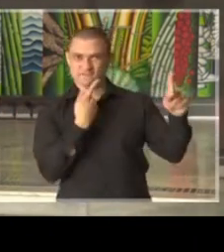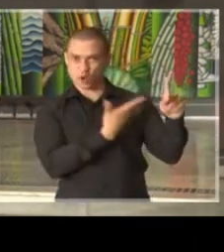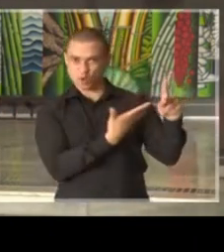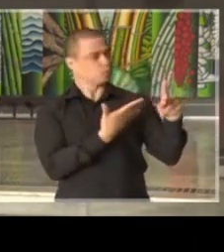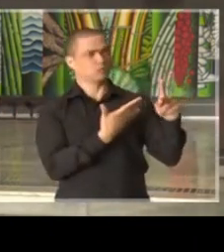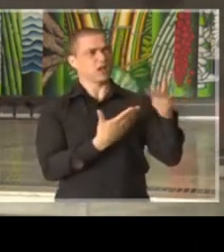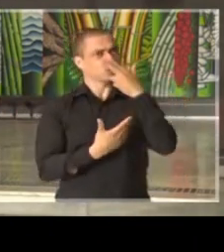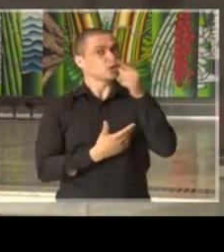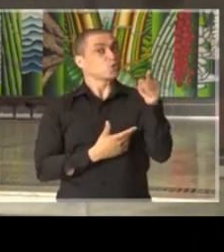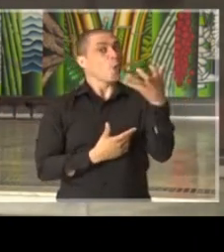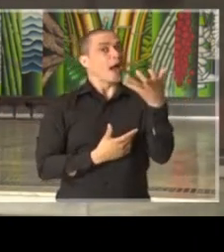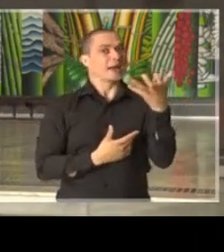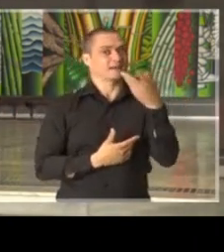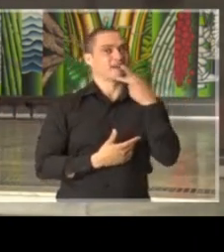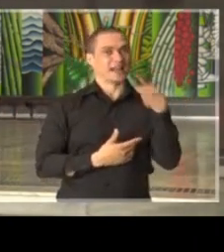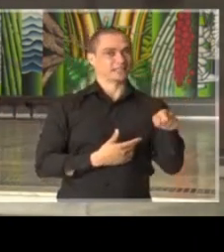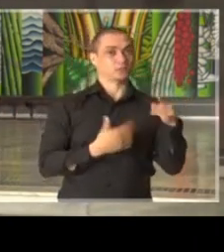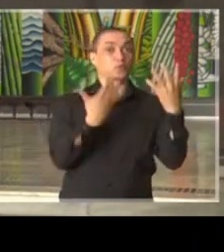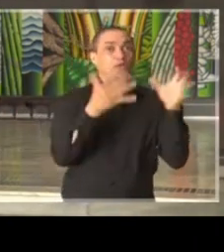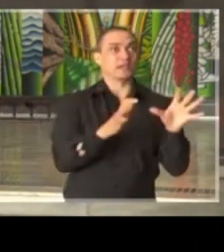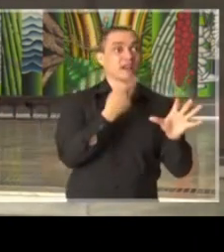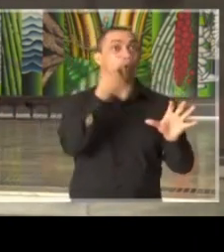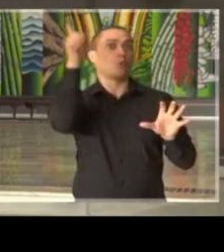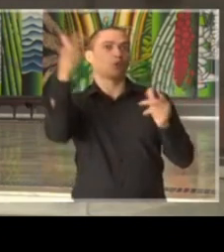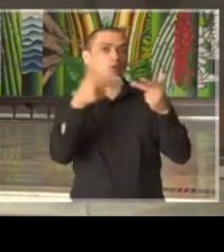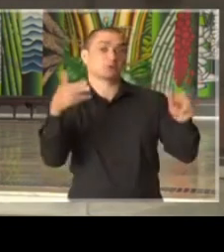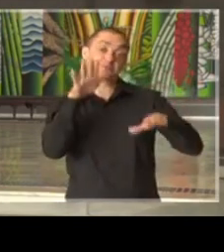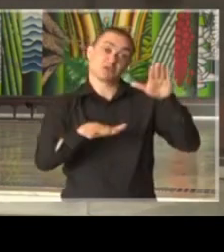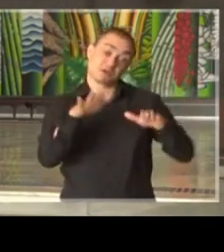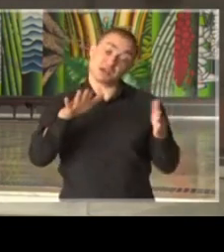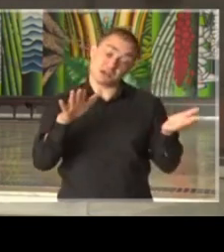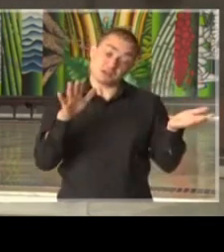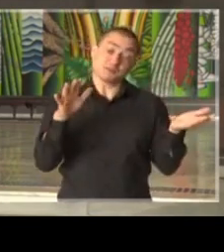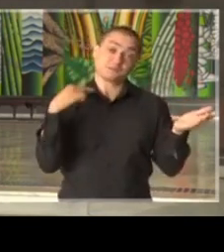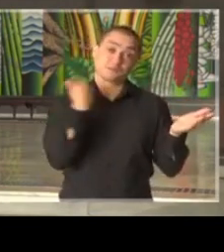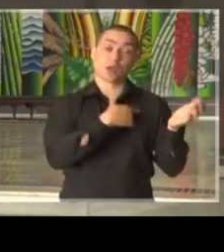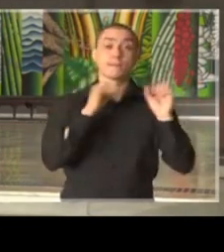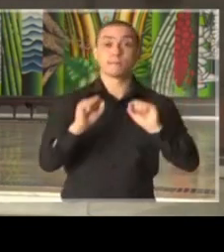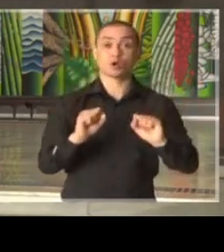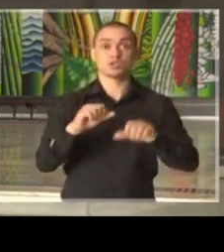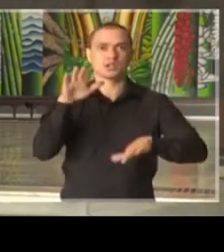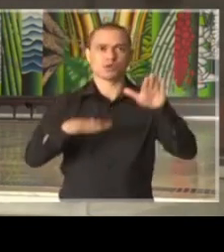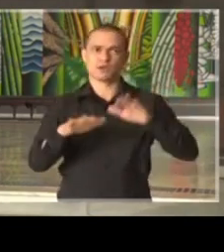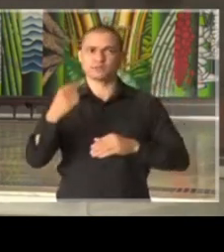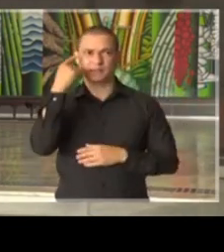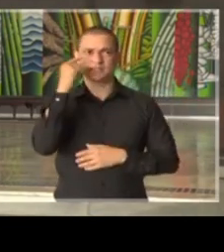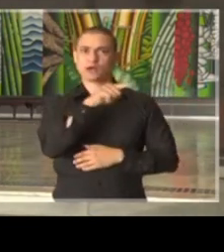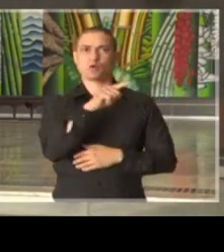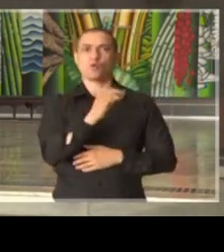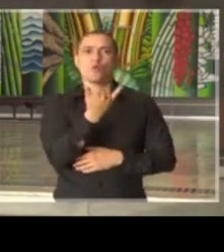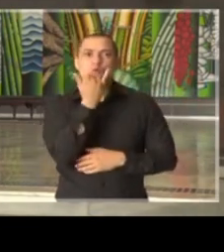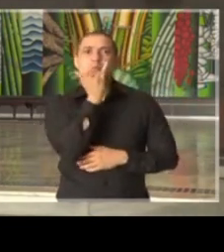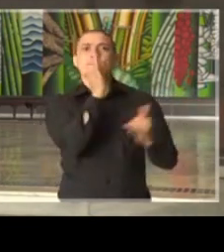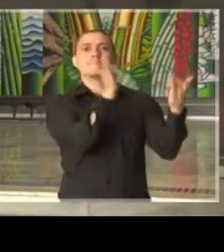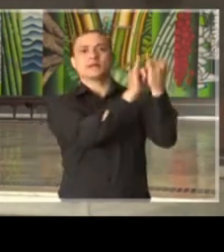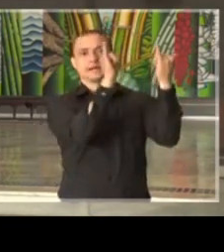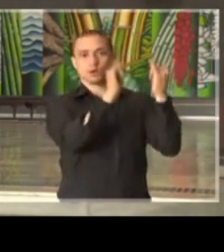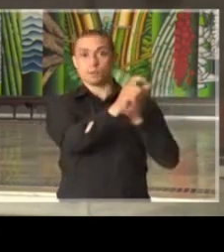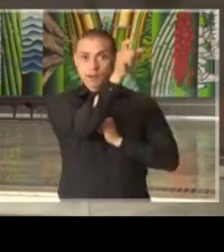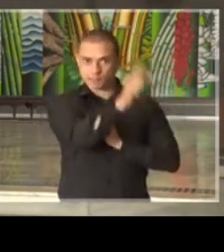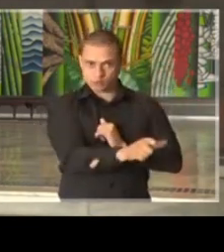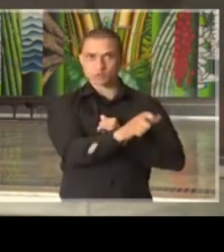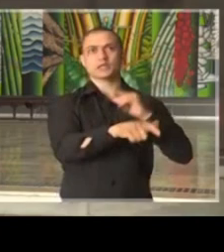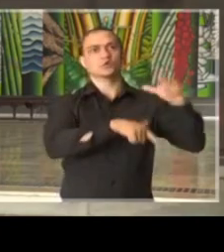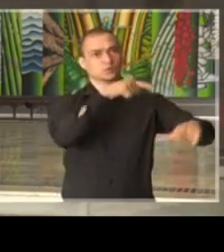desejado pelo ministro ao fazer essa manifestação que podemos talvez considerar como um perdão para alguém que tem conduzido